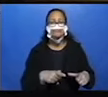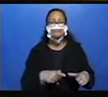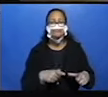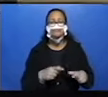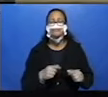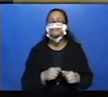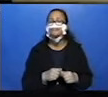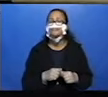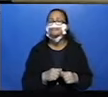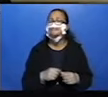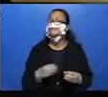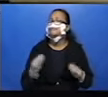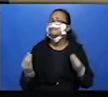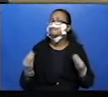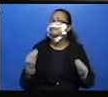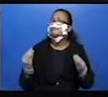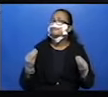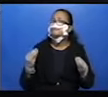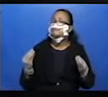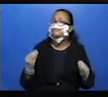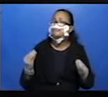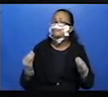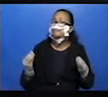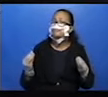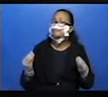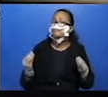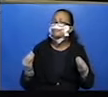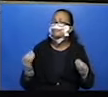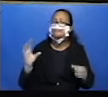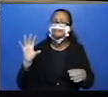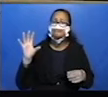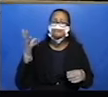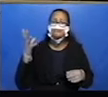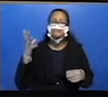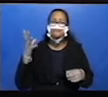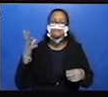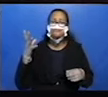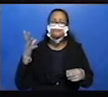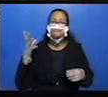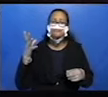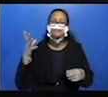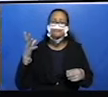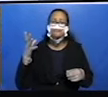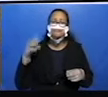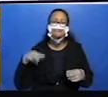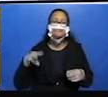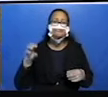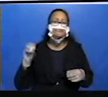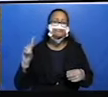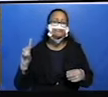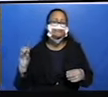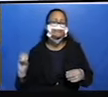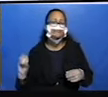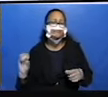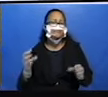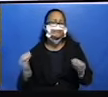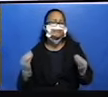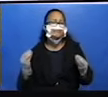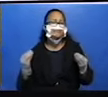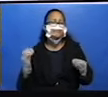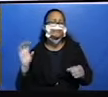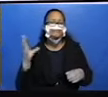Como aconteceu? De que modo isso aconteceu? Como aconteceu? Então,